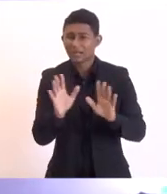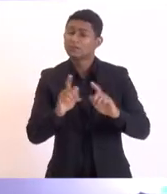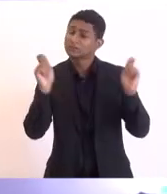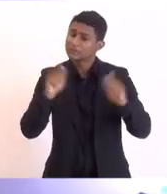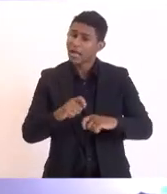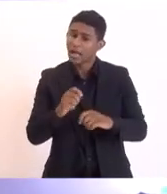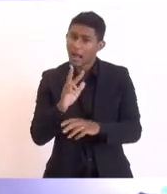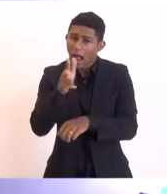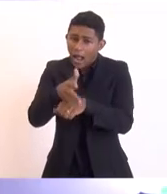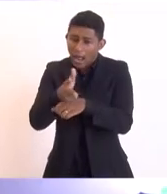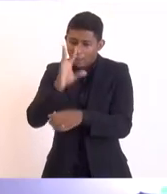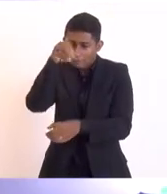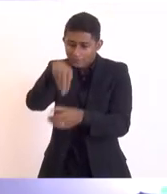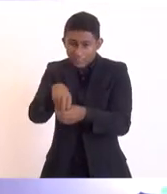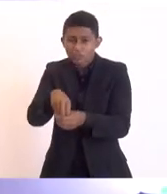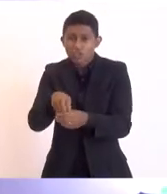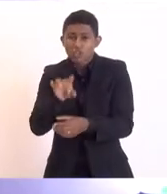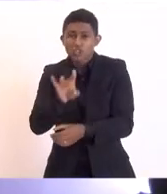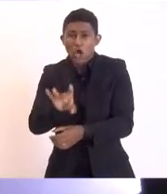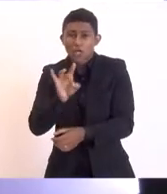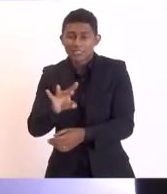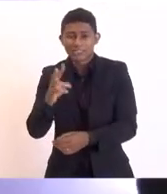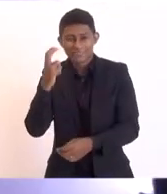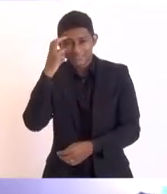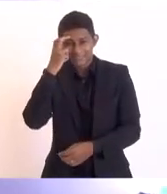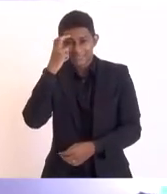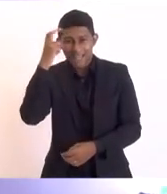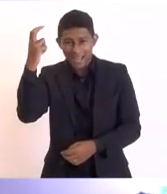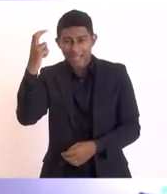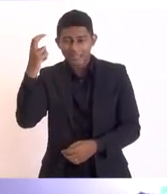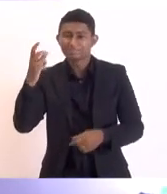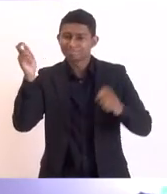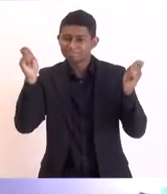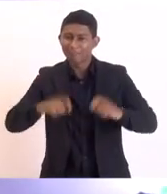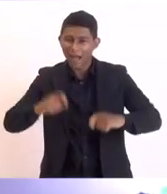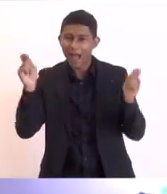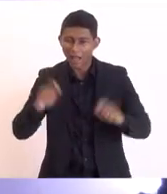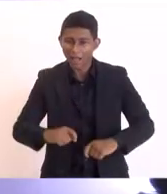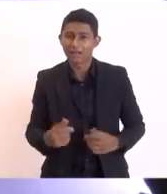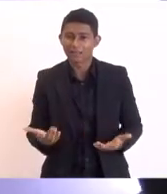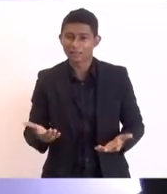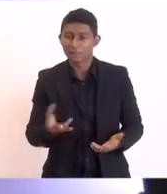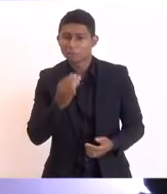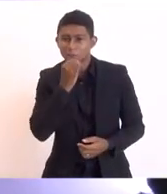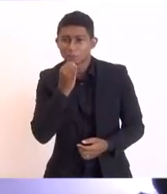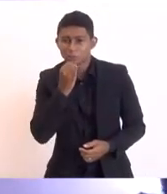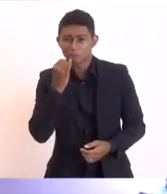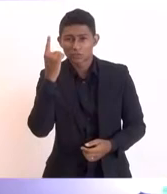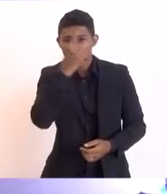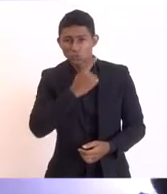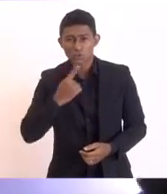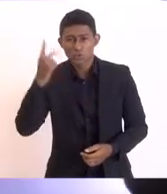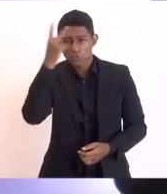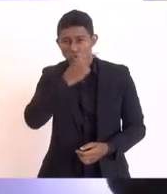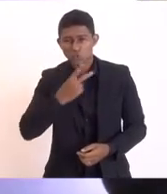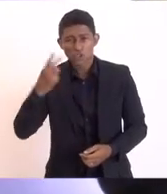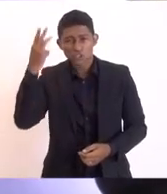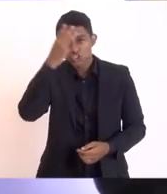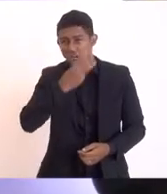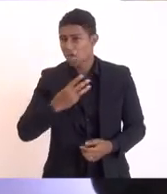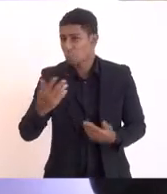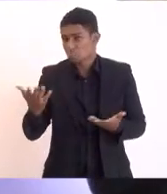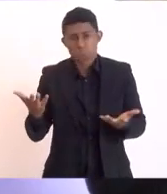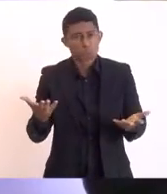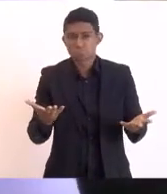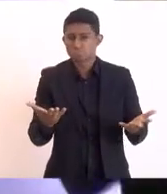imagens possam ser interpretadas e por exemplo num transcurso de 3 horas ou talvez menos a gente consiga encontrar um carro